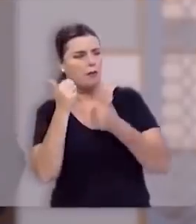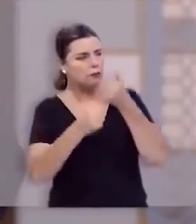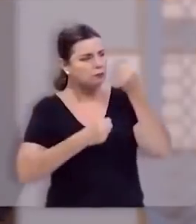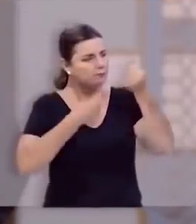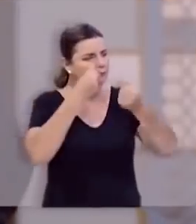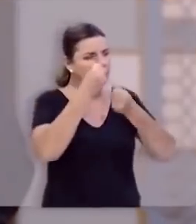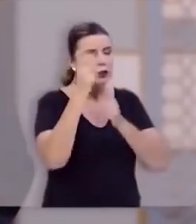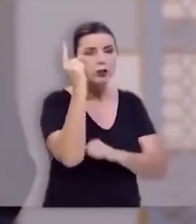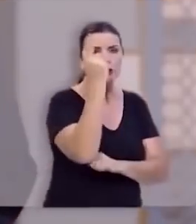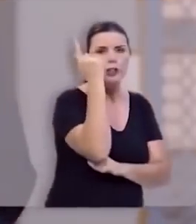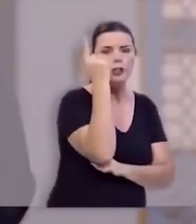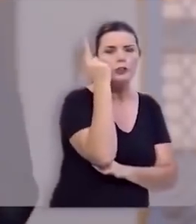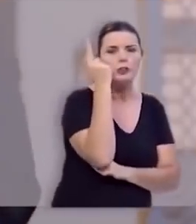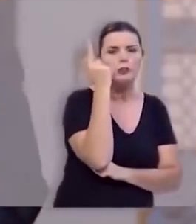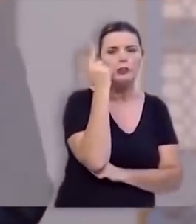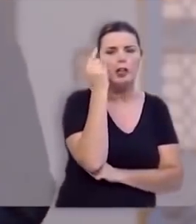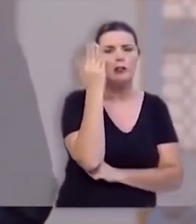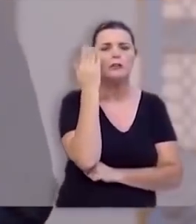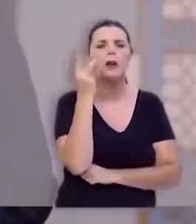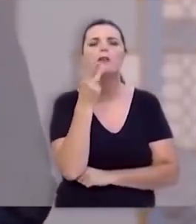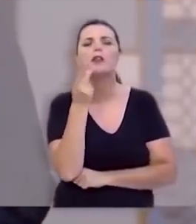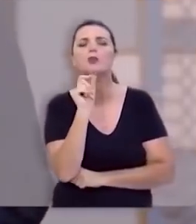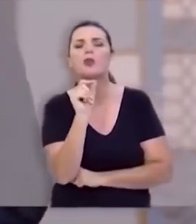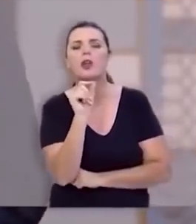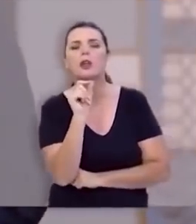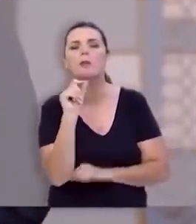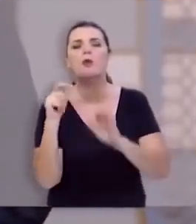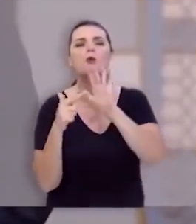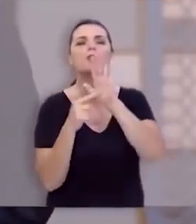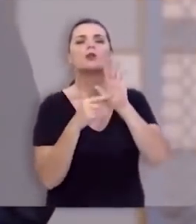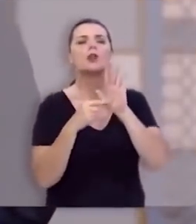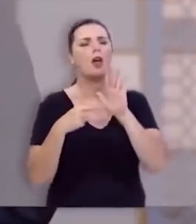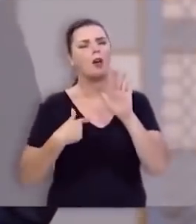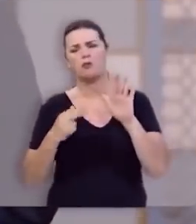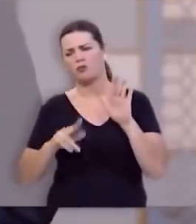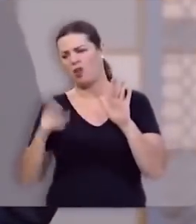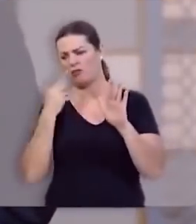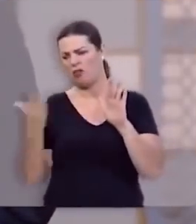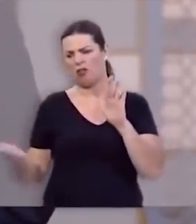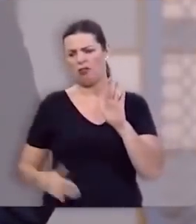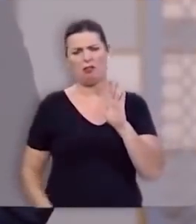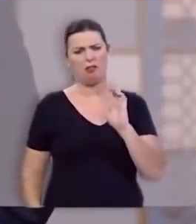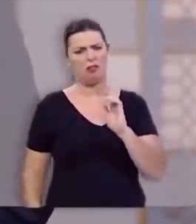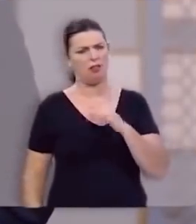direção do gigante. Sabe o que Davi está dizendo? Eu não sei usar esse negócio aí.